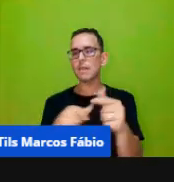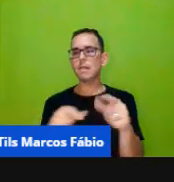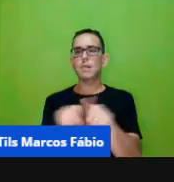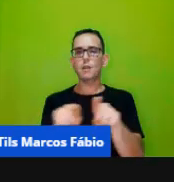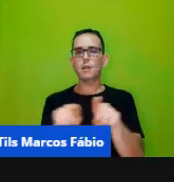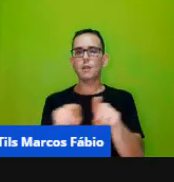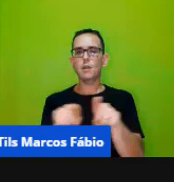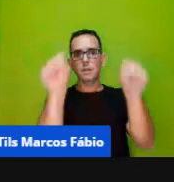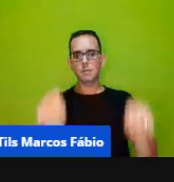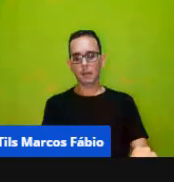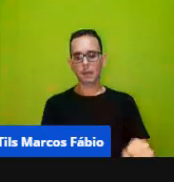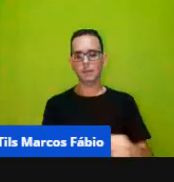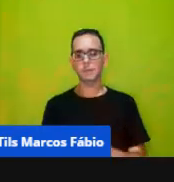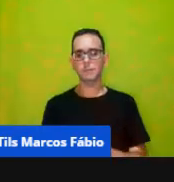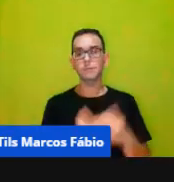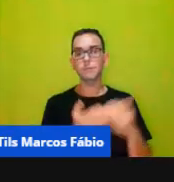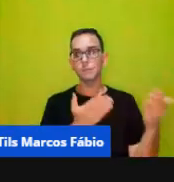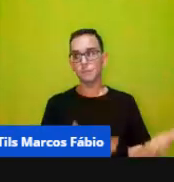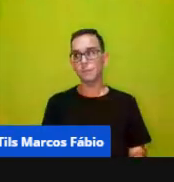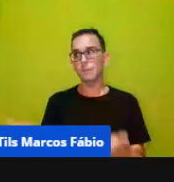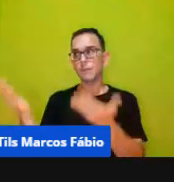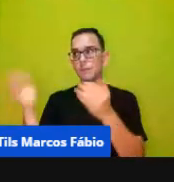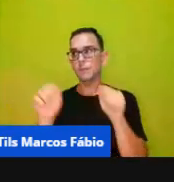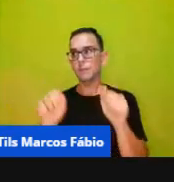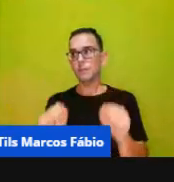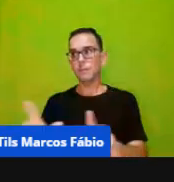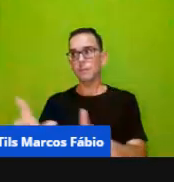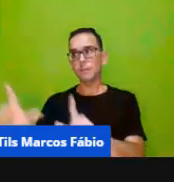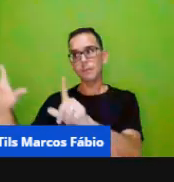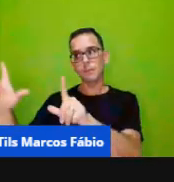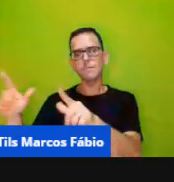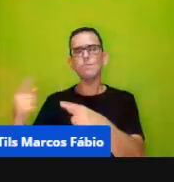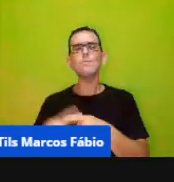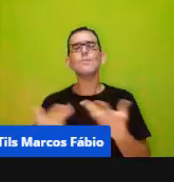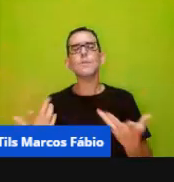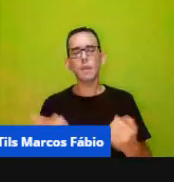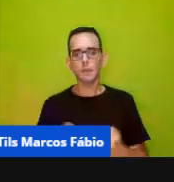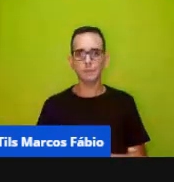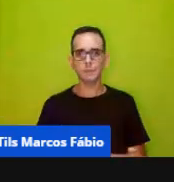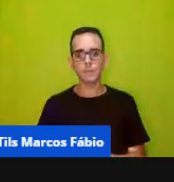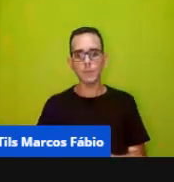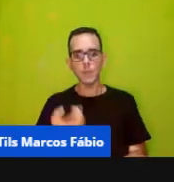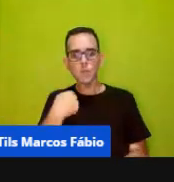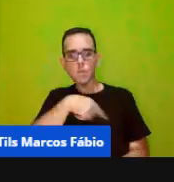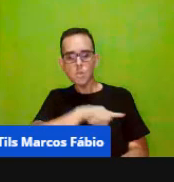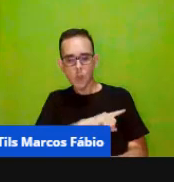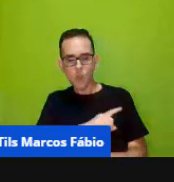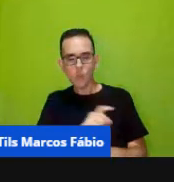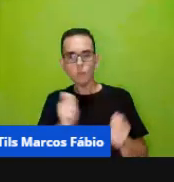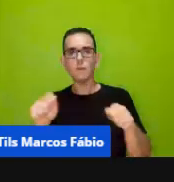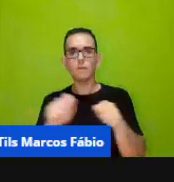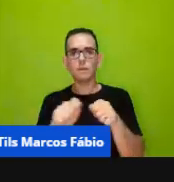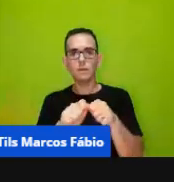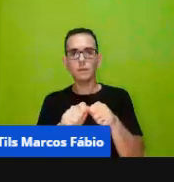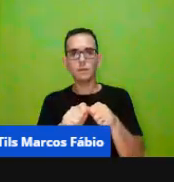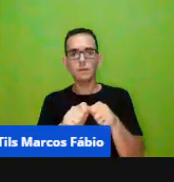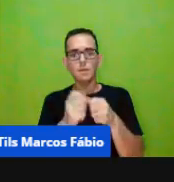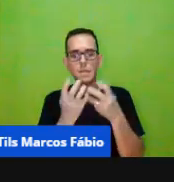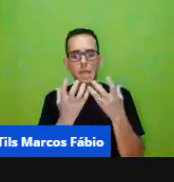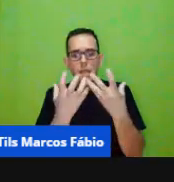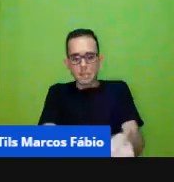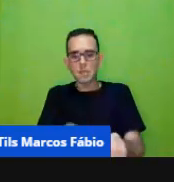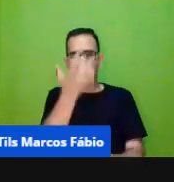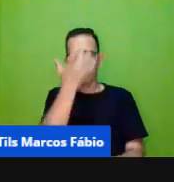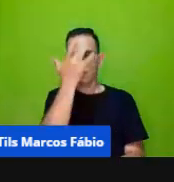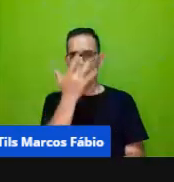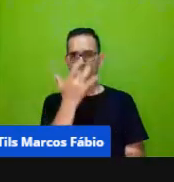os slides, por favor. Por quê? Quando a gente faz isso, assume essa postura,